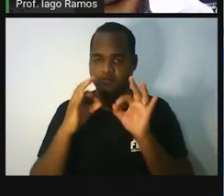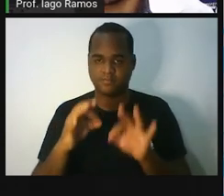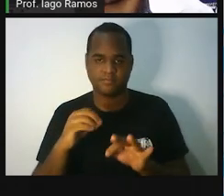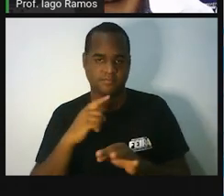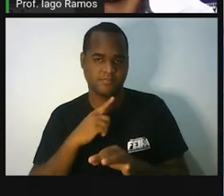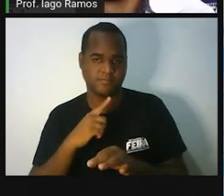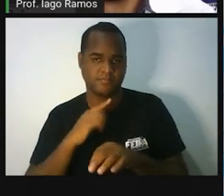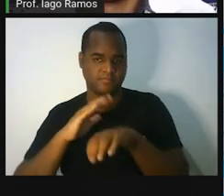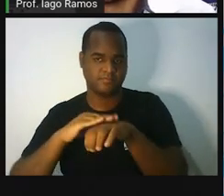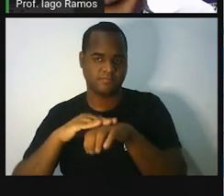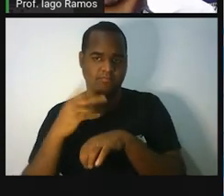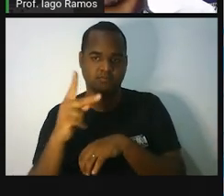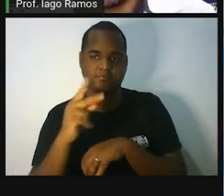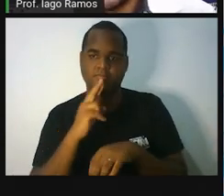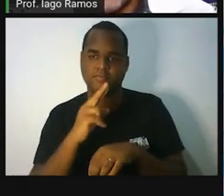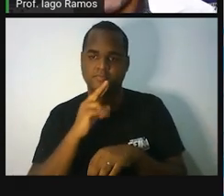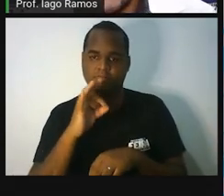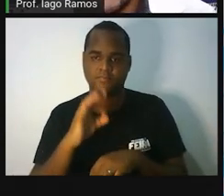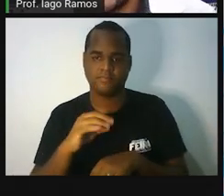responder,